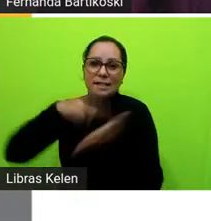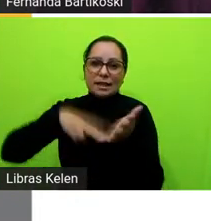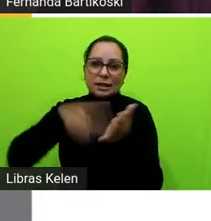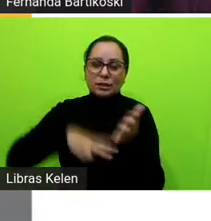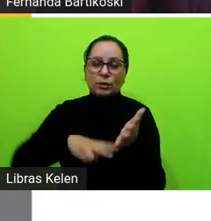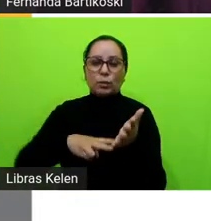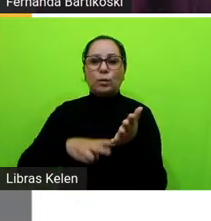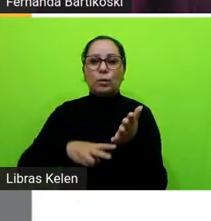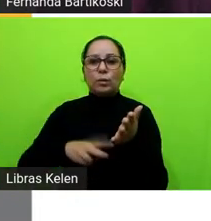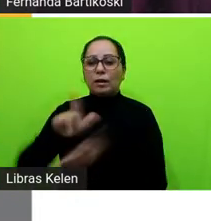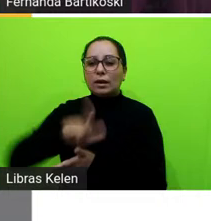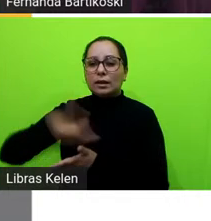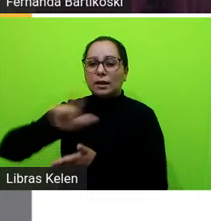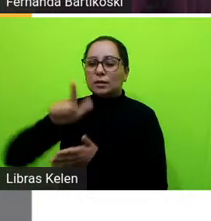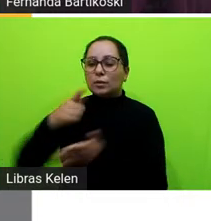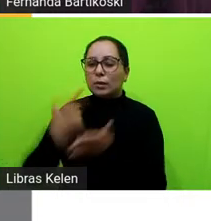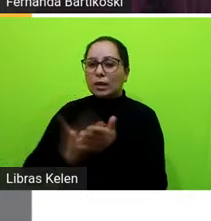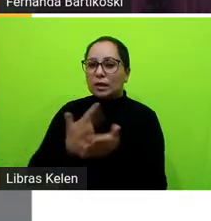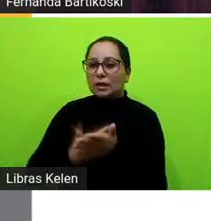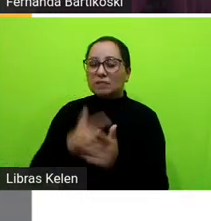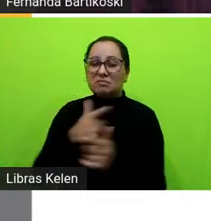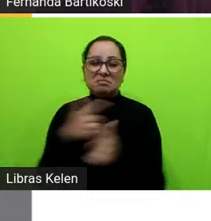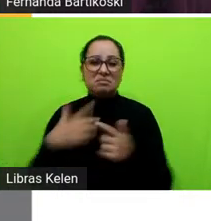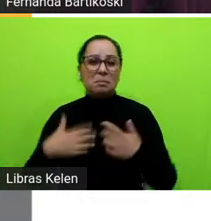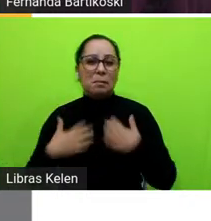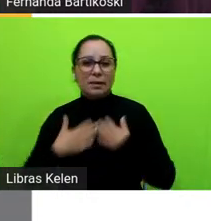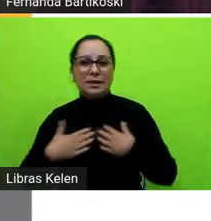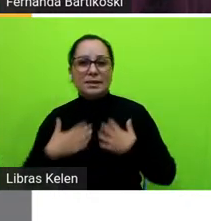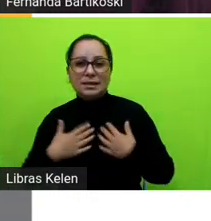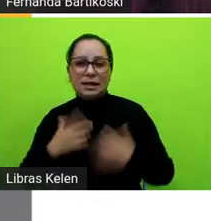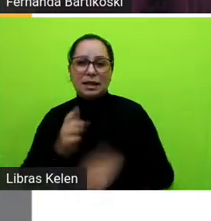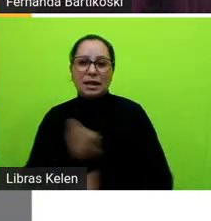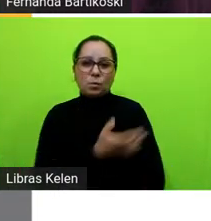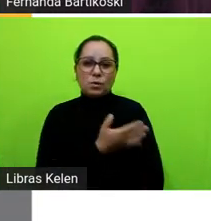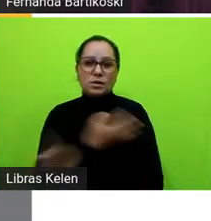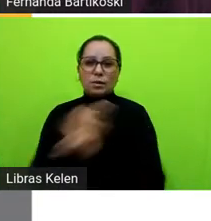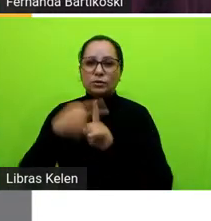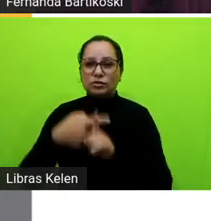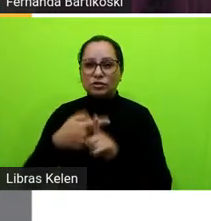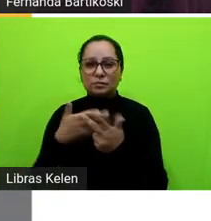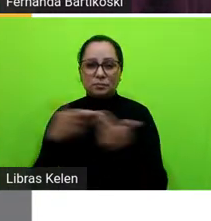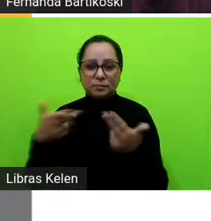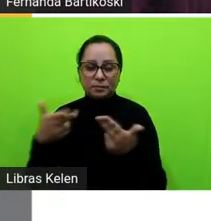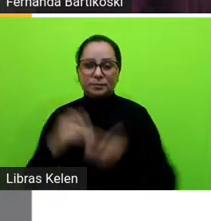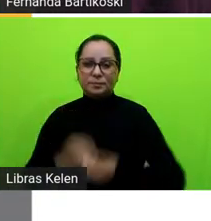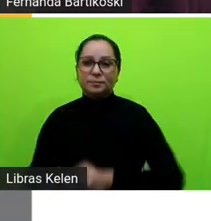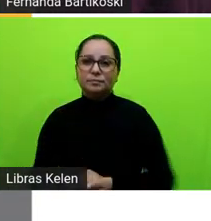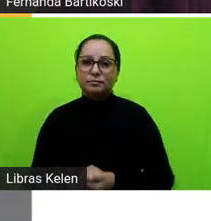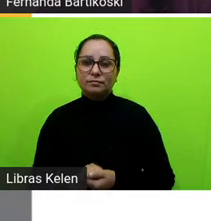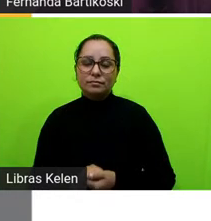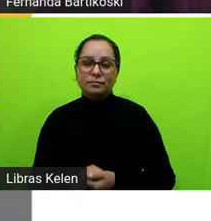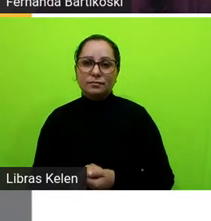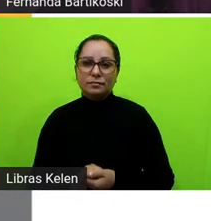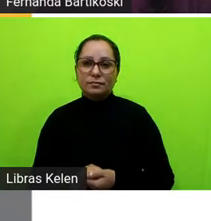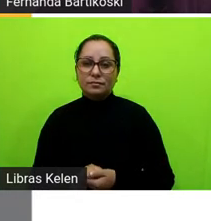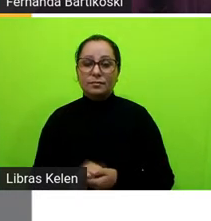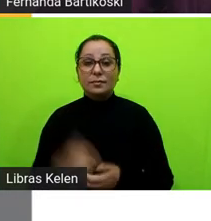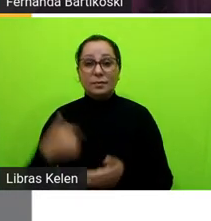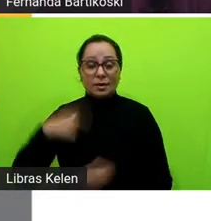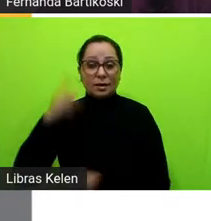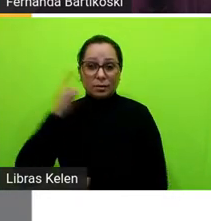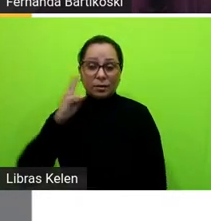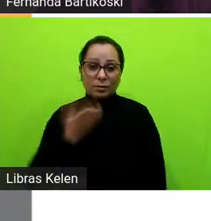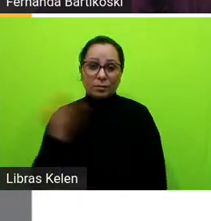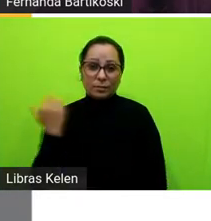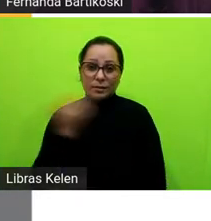prazer né no sentido de uma emoção positiva né eu eu tenho lembranças assim de